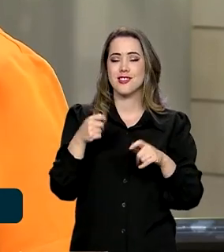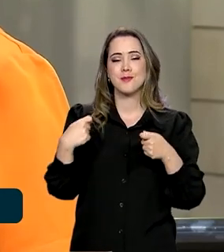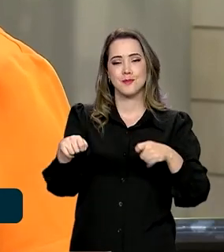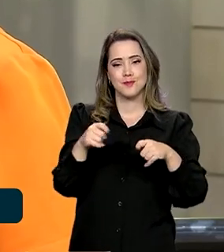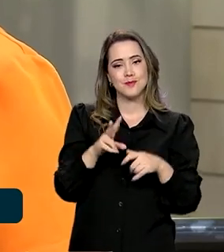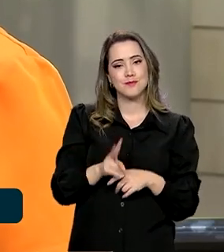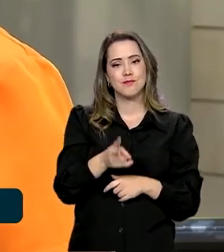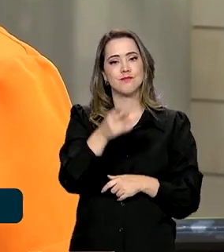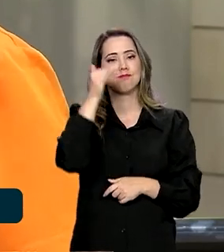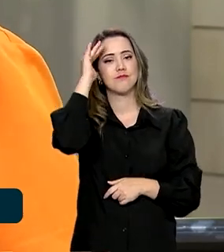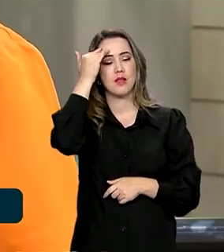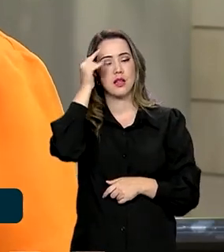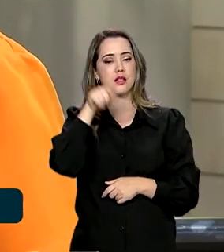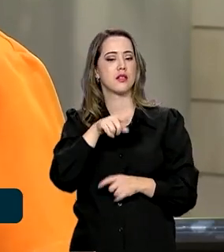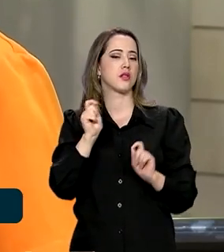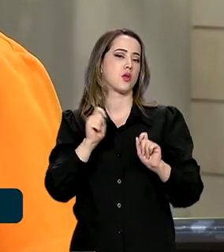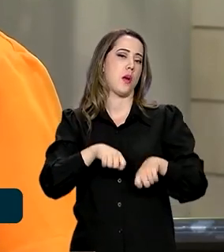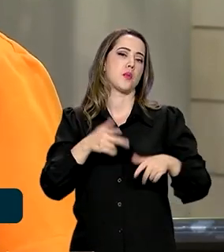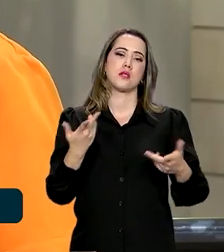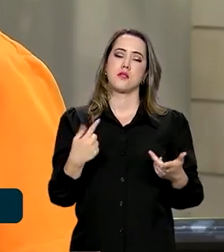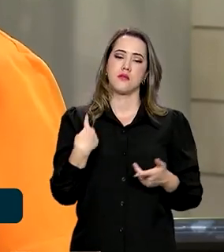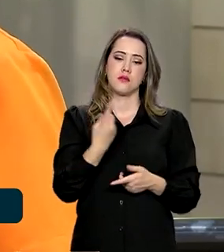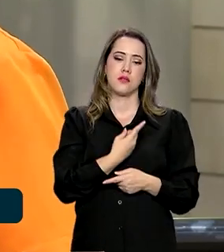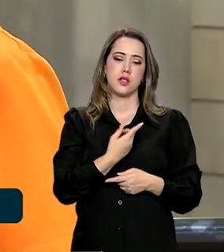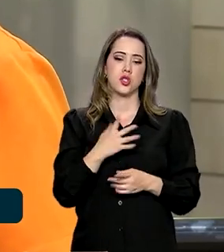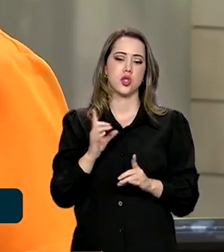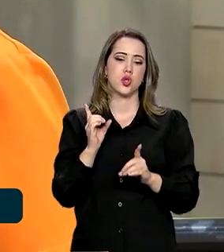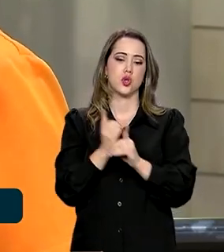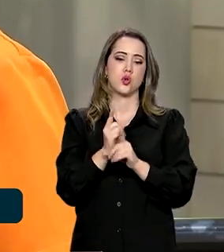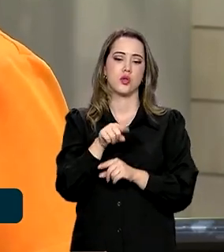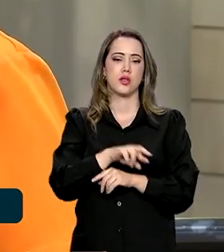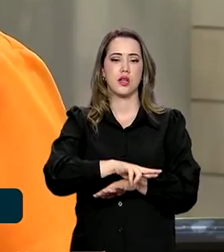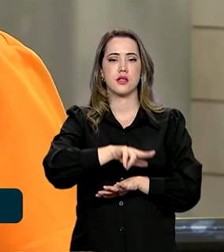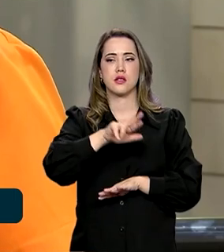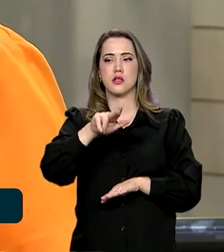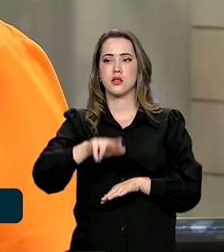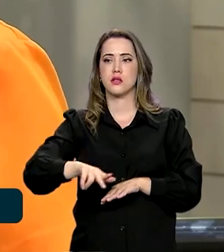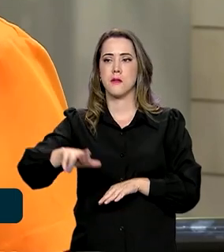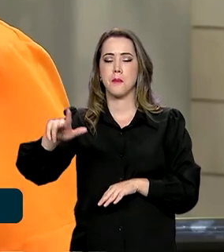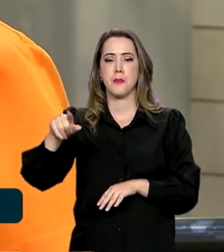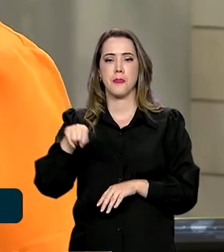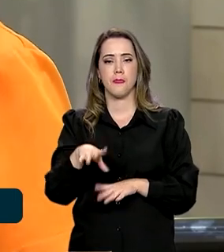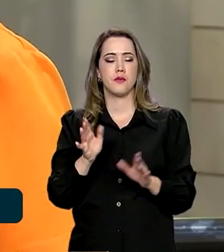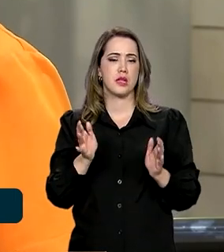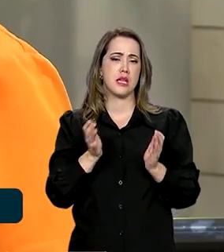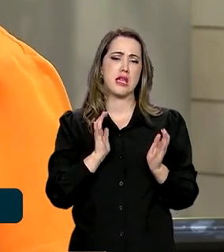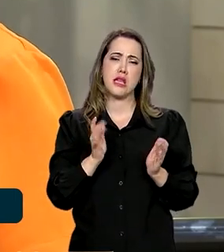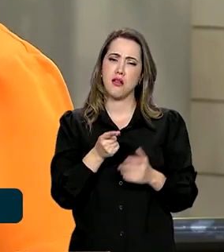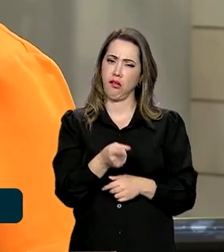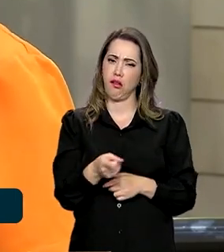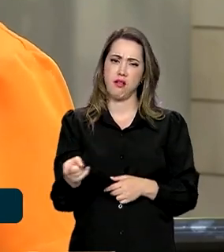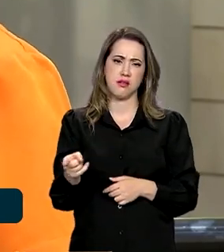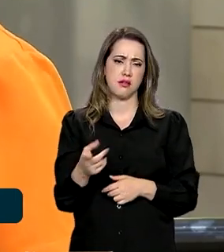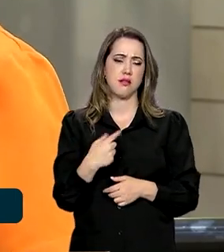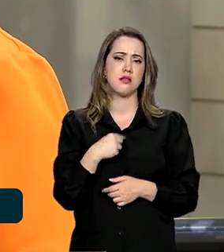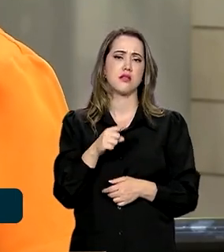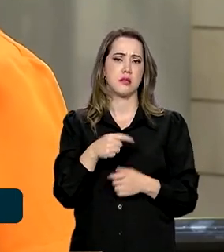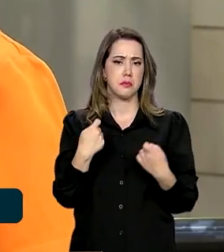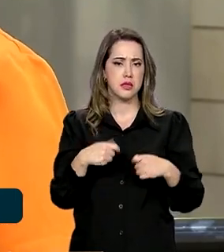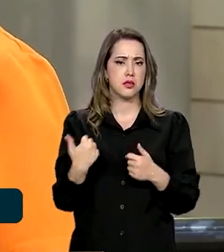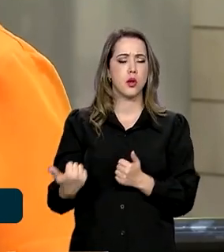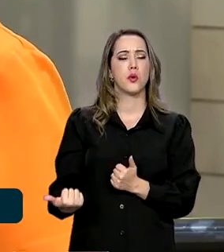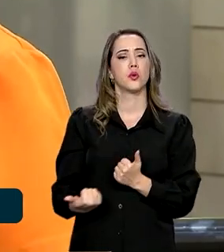vez mais, se compreendam que não é possível a gente descobrir essa diversidade, essa riquíssima biodiversidade, que não seja com a